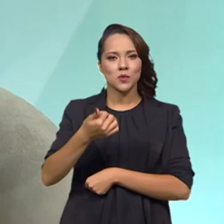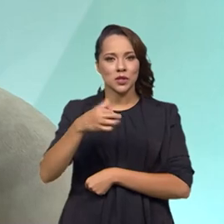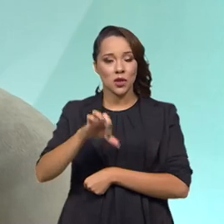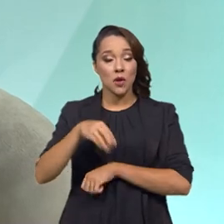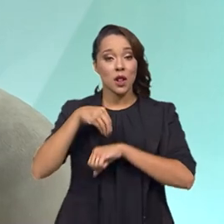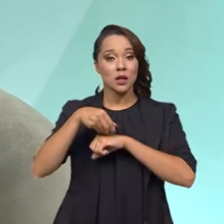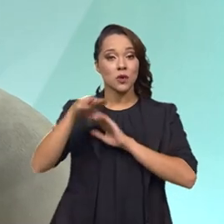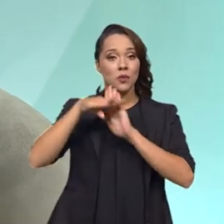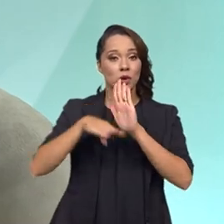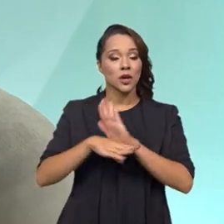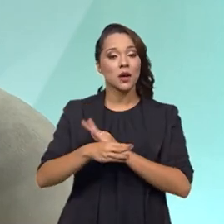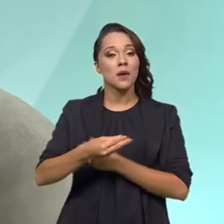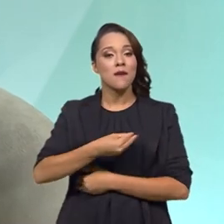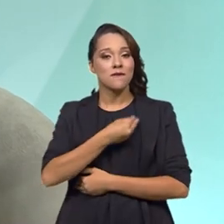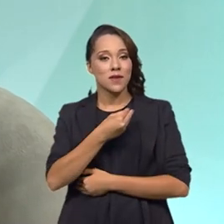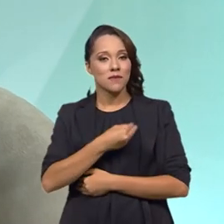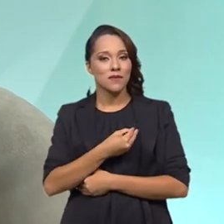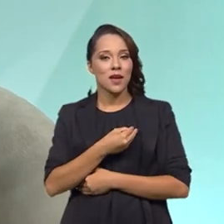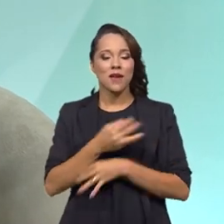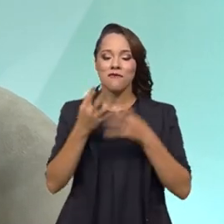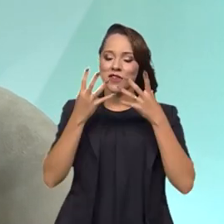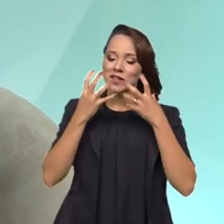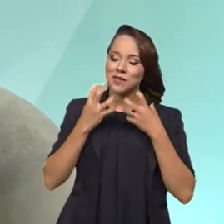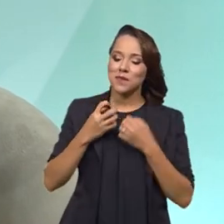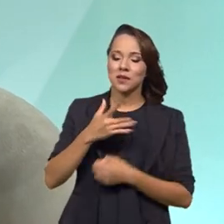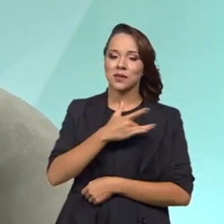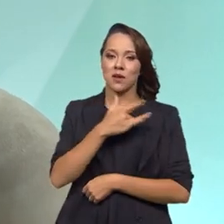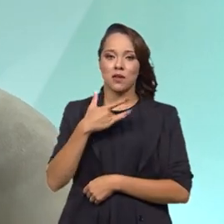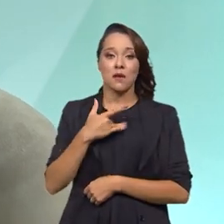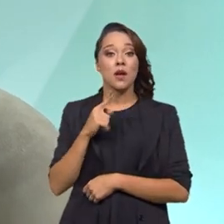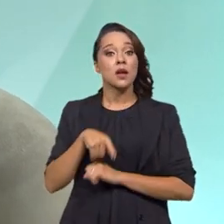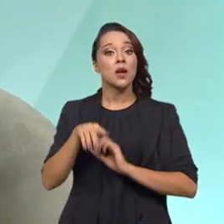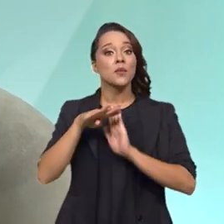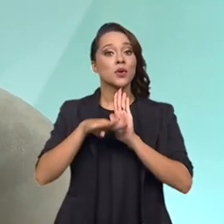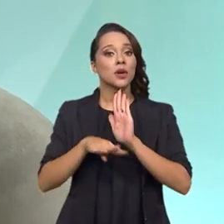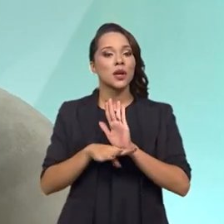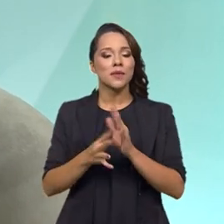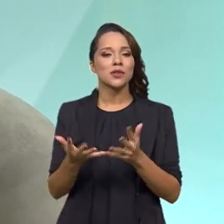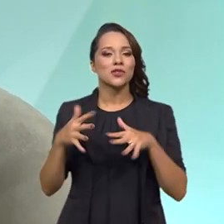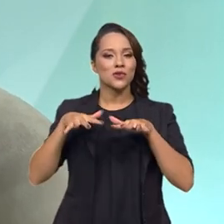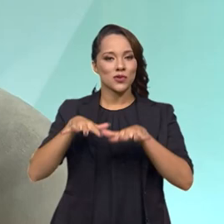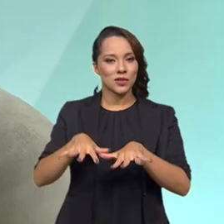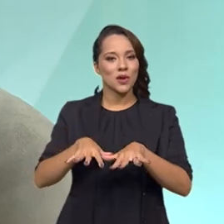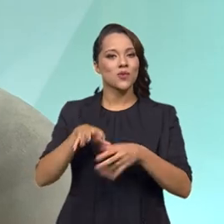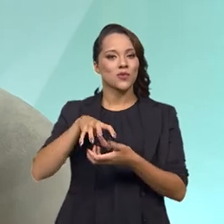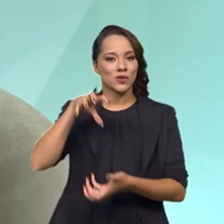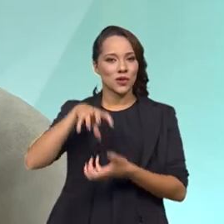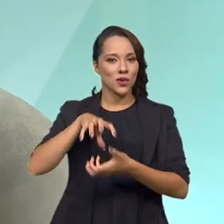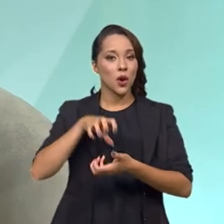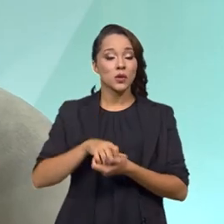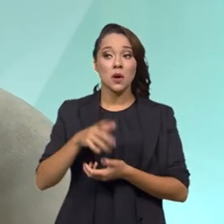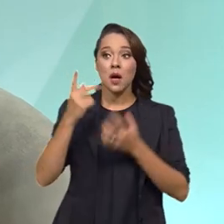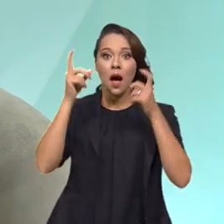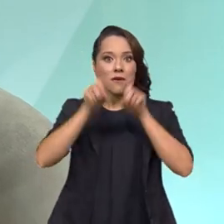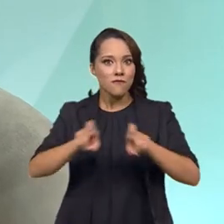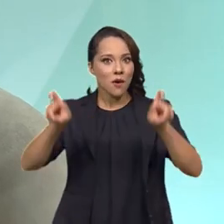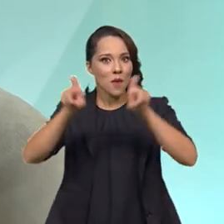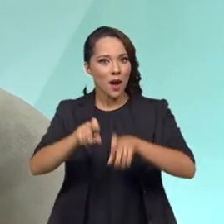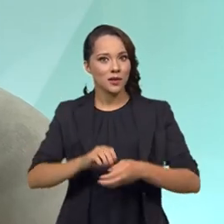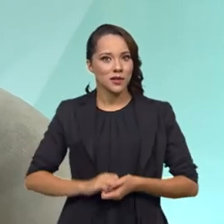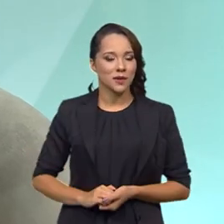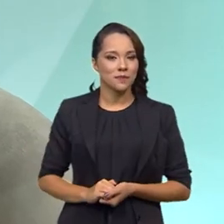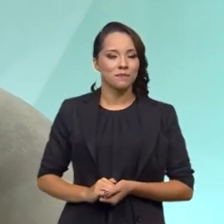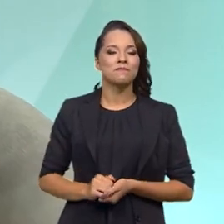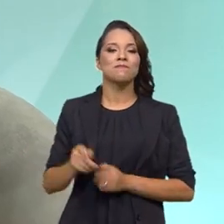lançamos o programa Viver Envelhecimento Ativo e Saudável, que é um programa de inclusão desses idosos à era da informática. E